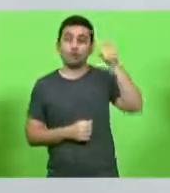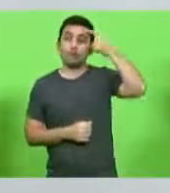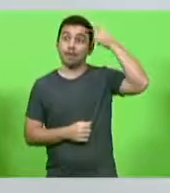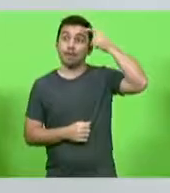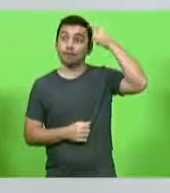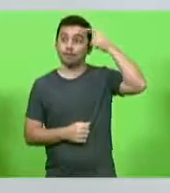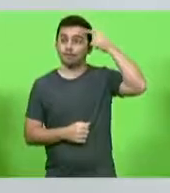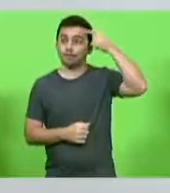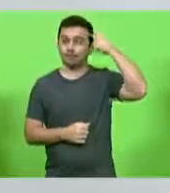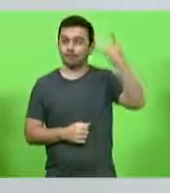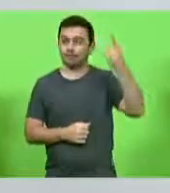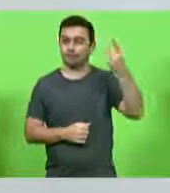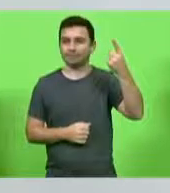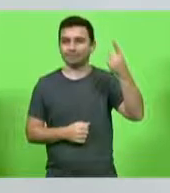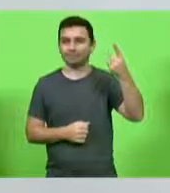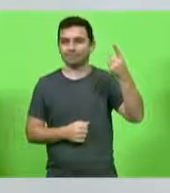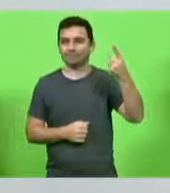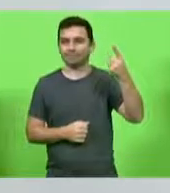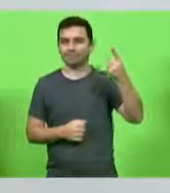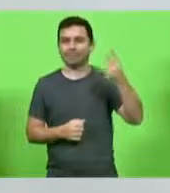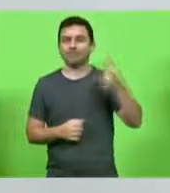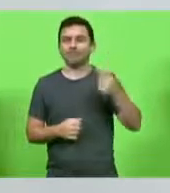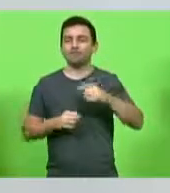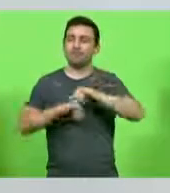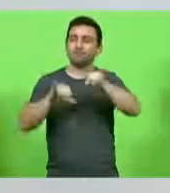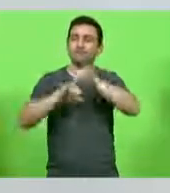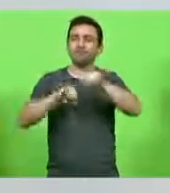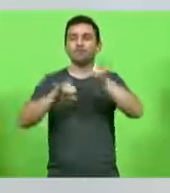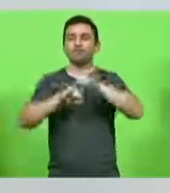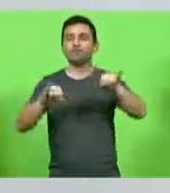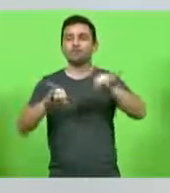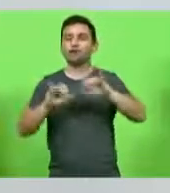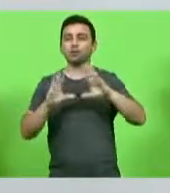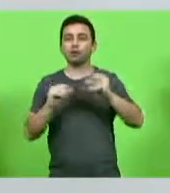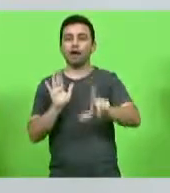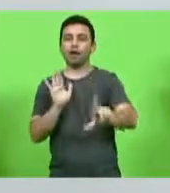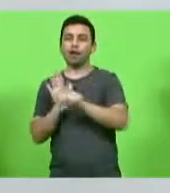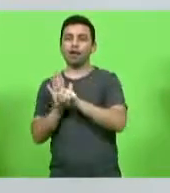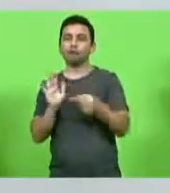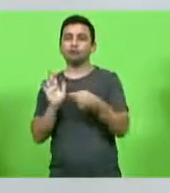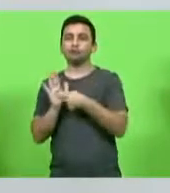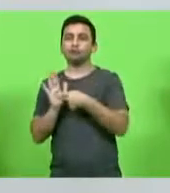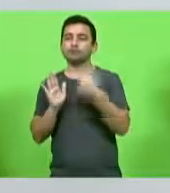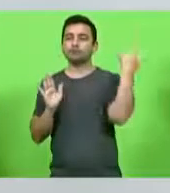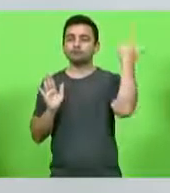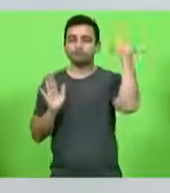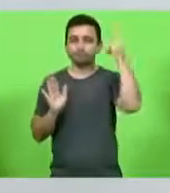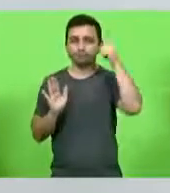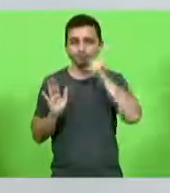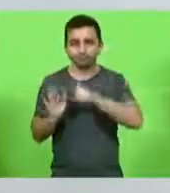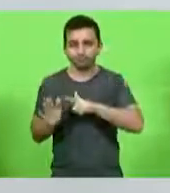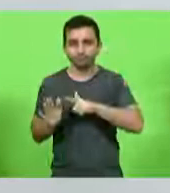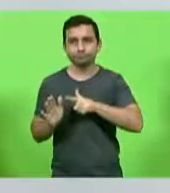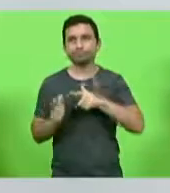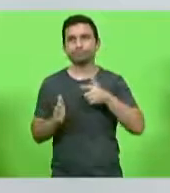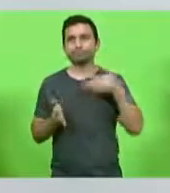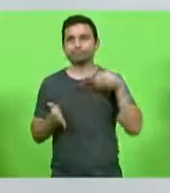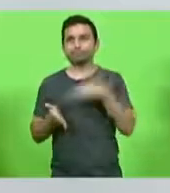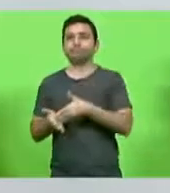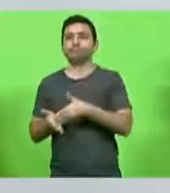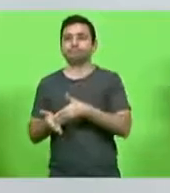simplesmente foi lá, vendeu o seu peixe, e aí através de uma legislação, ele consegue, então,